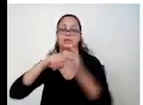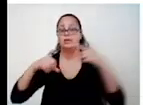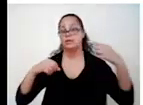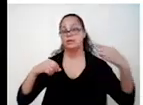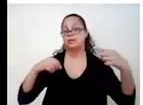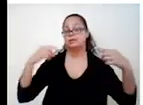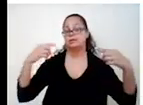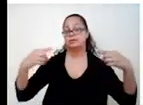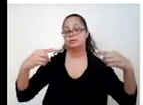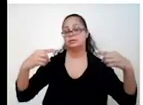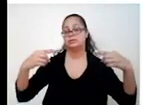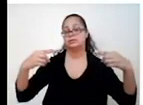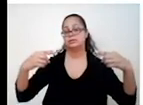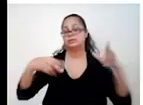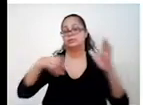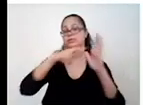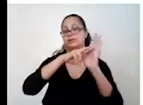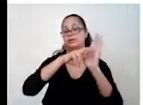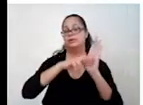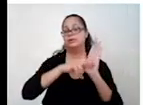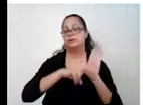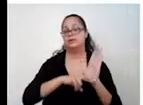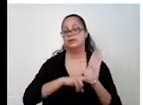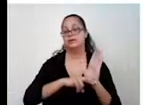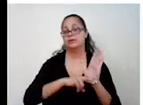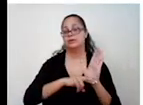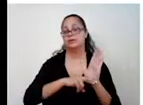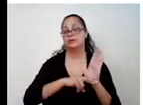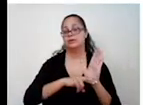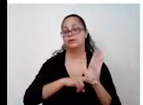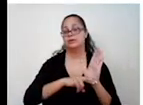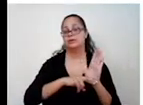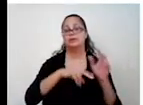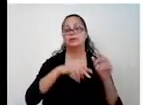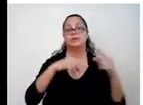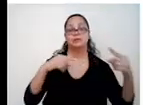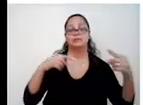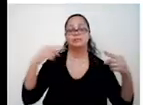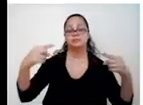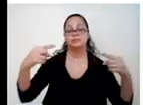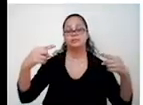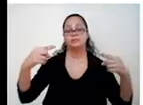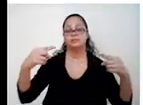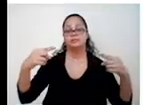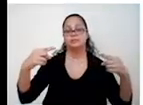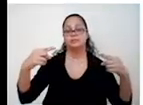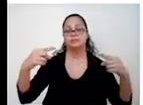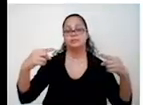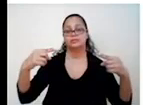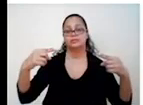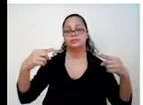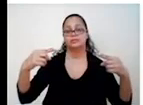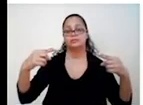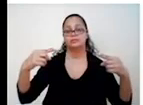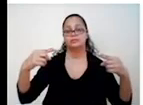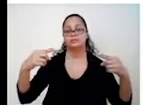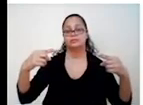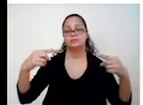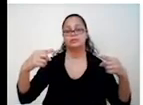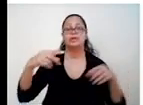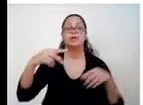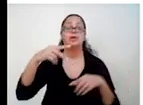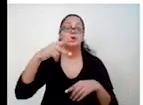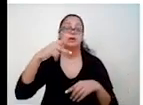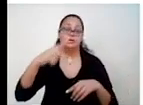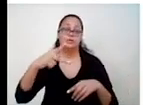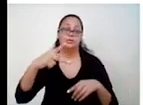lá atrás, né? Então, a soma-se negativa. Os dois números têm que ser negativos. A soma-se negativa e o produto positivo.